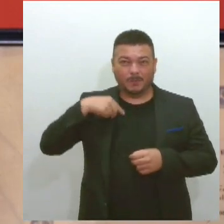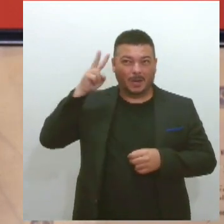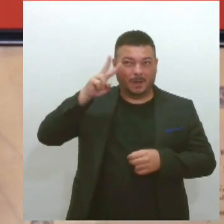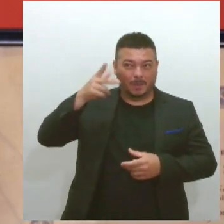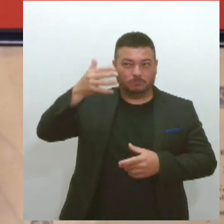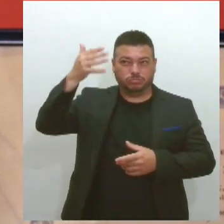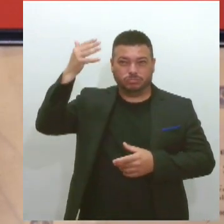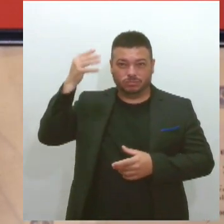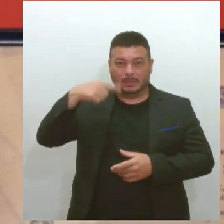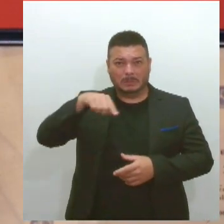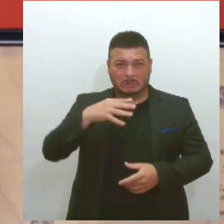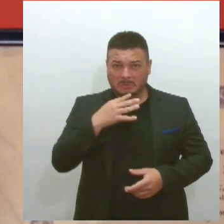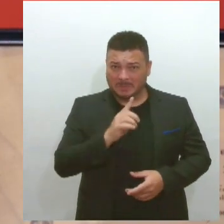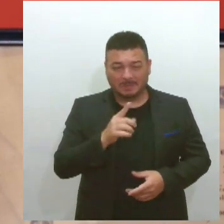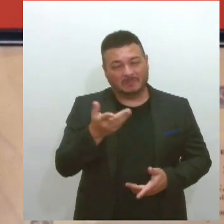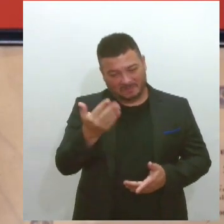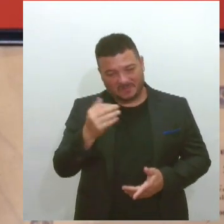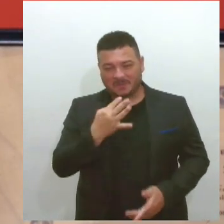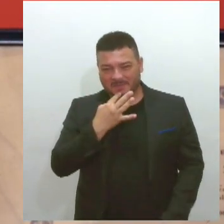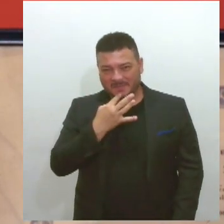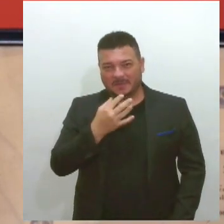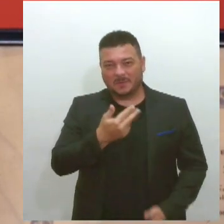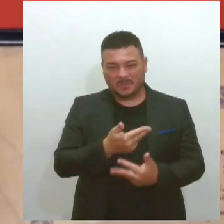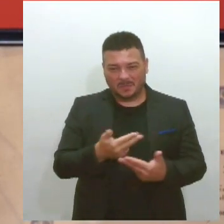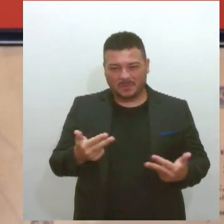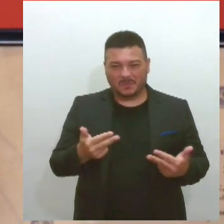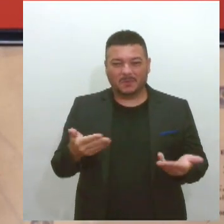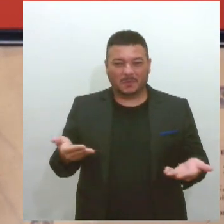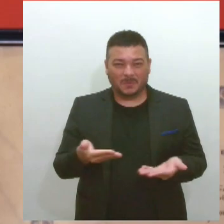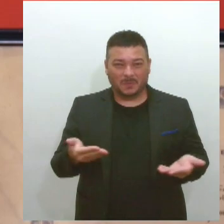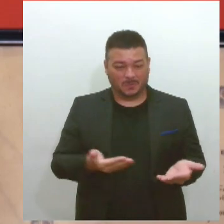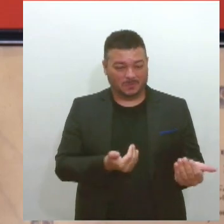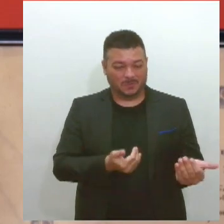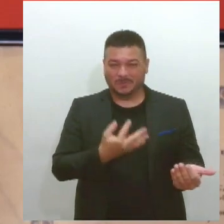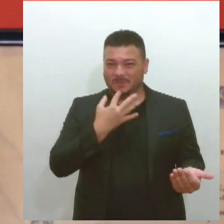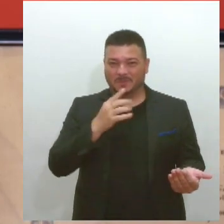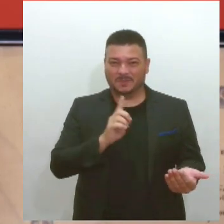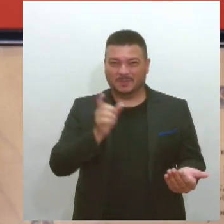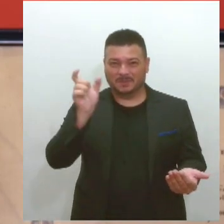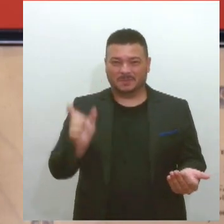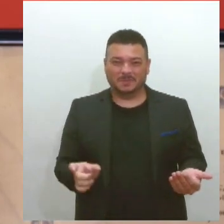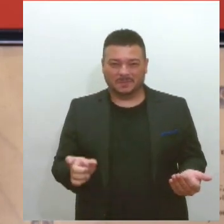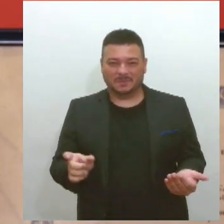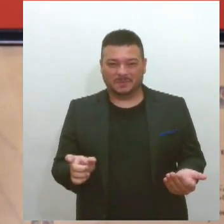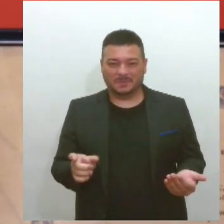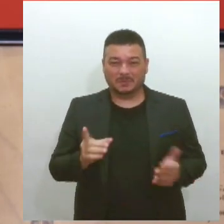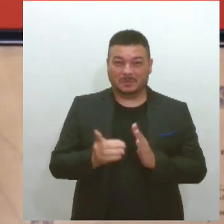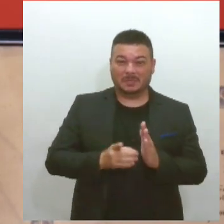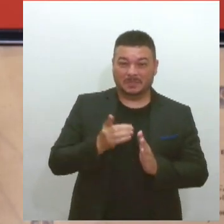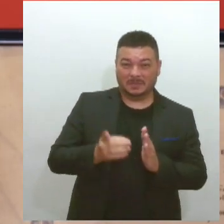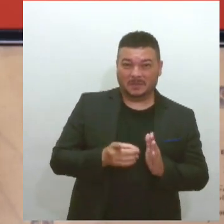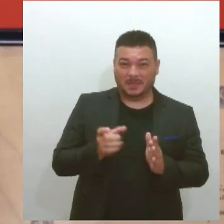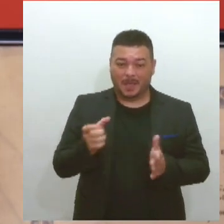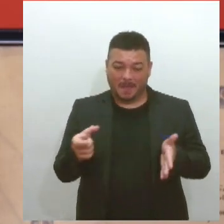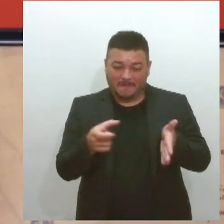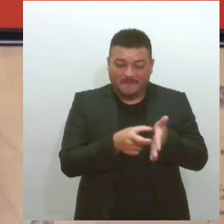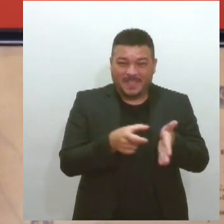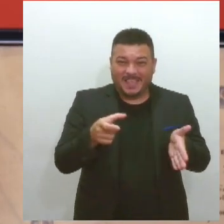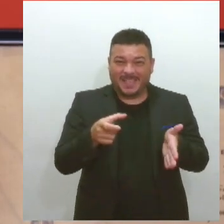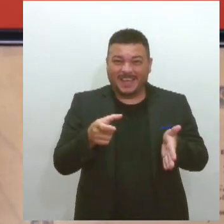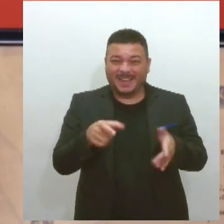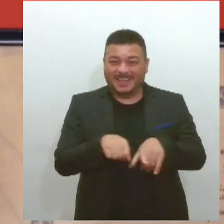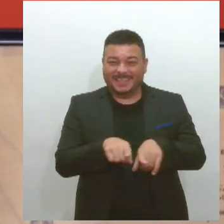conhecer porque muitos deles das novas gerações não conhecem não conhecem CD não conhecem fita muito menos LP